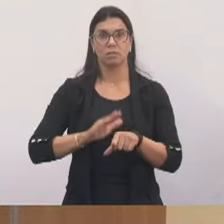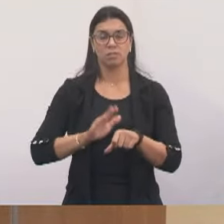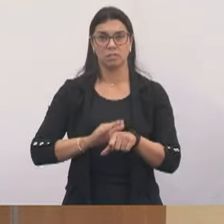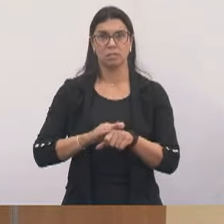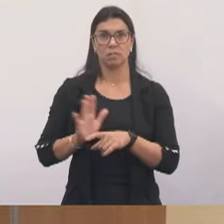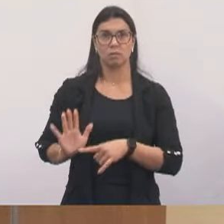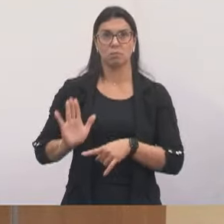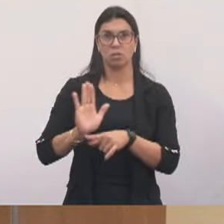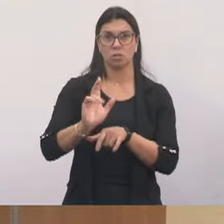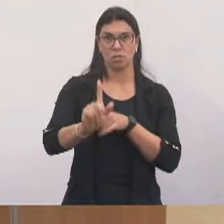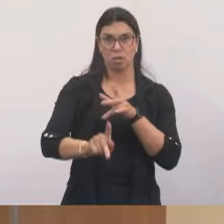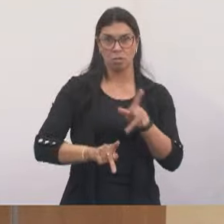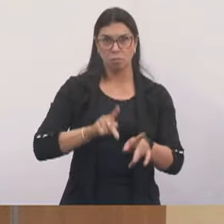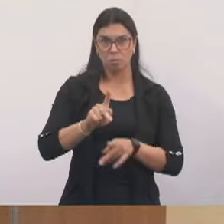população da nossa cidade. Eu acho que...